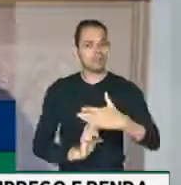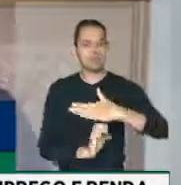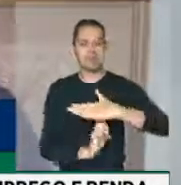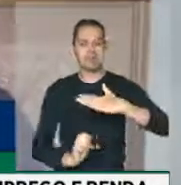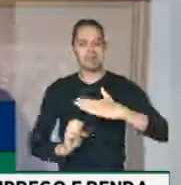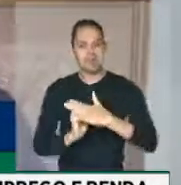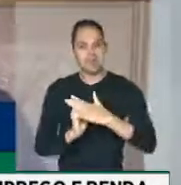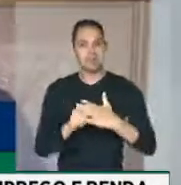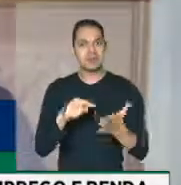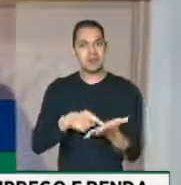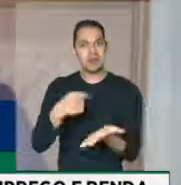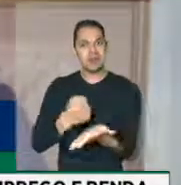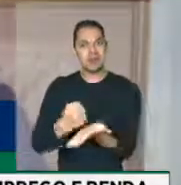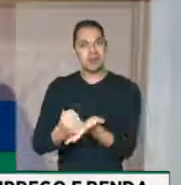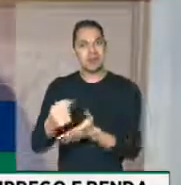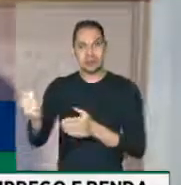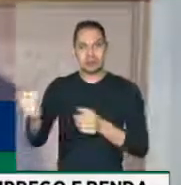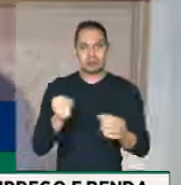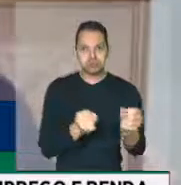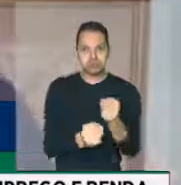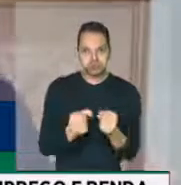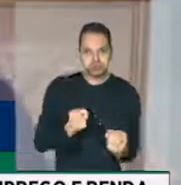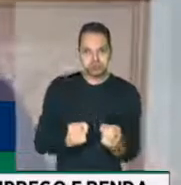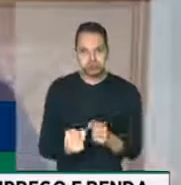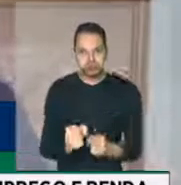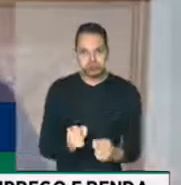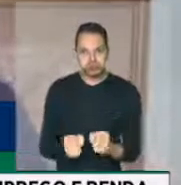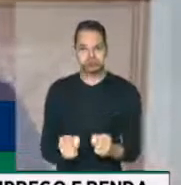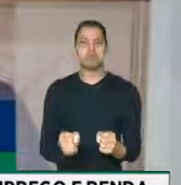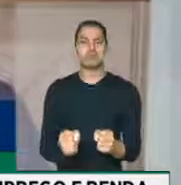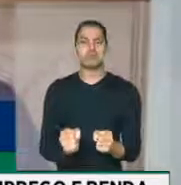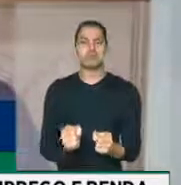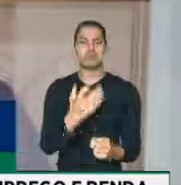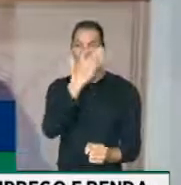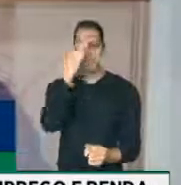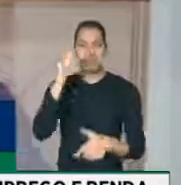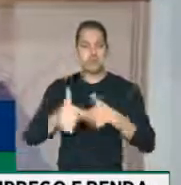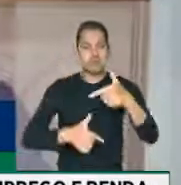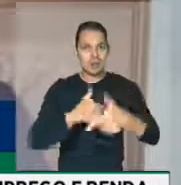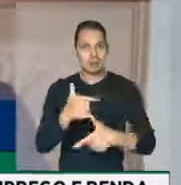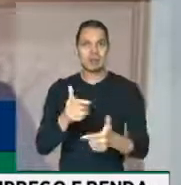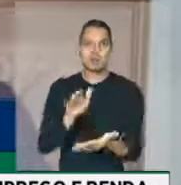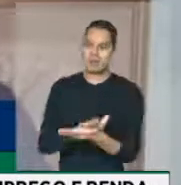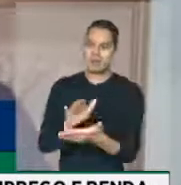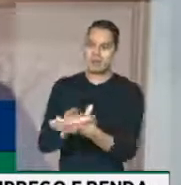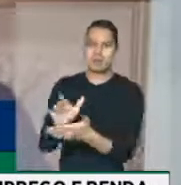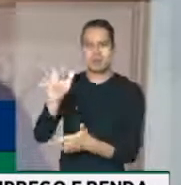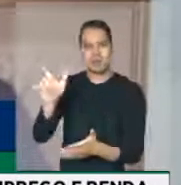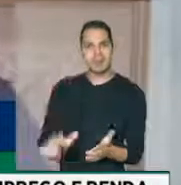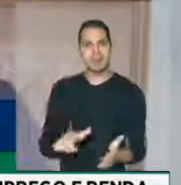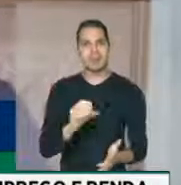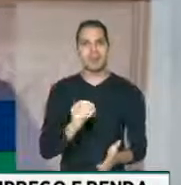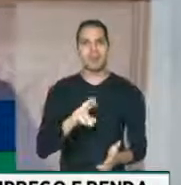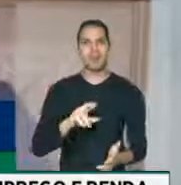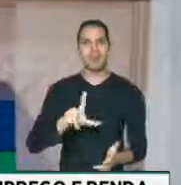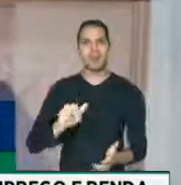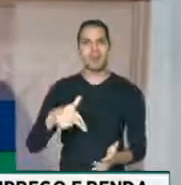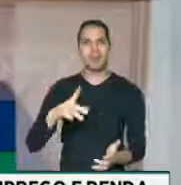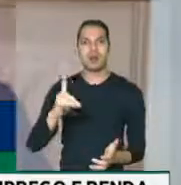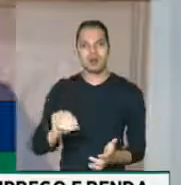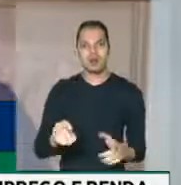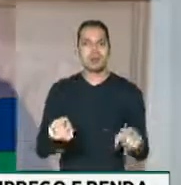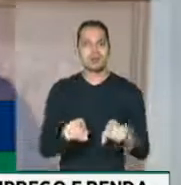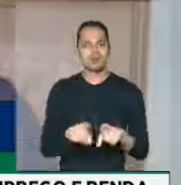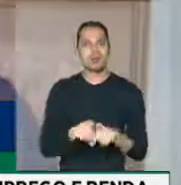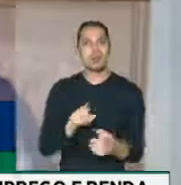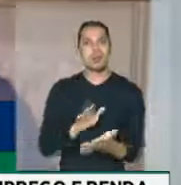emprega essas pessoas. Portanto, parabenizo o trabalho, relatório do deputado Orlando Silva e o esforço do